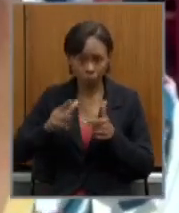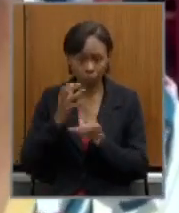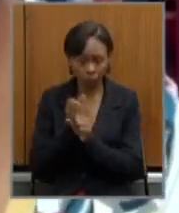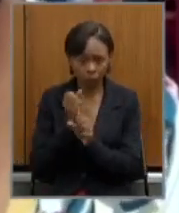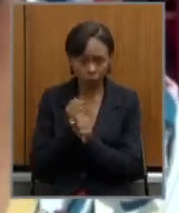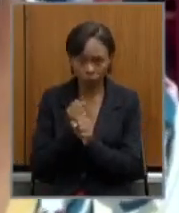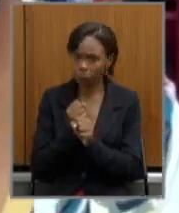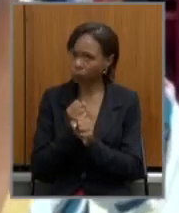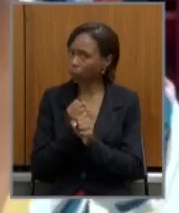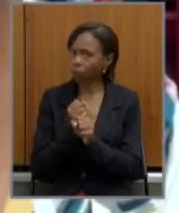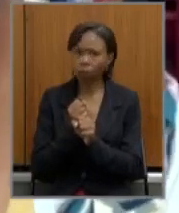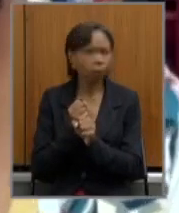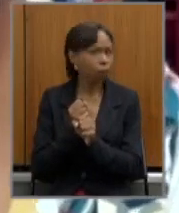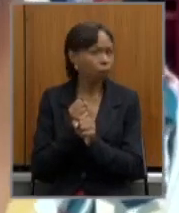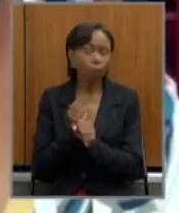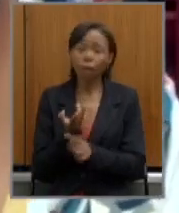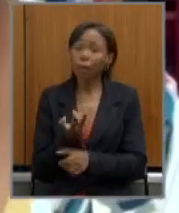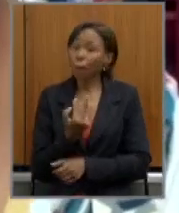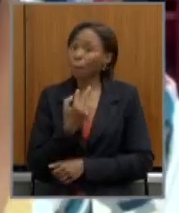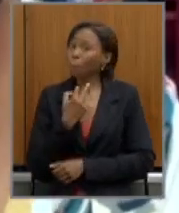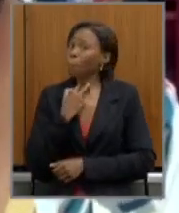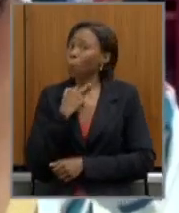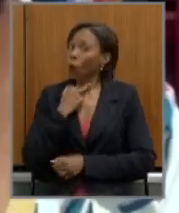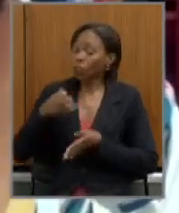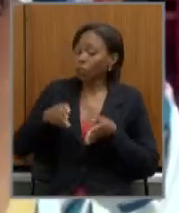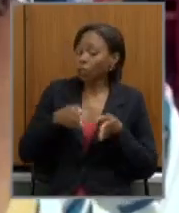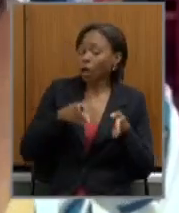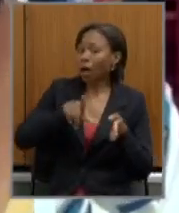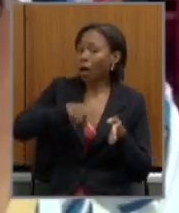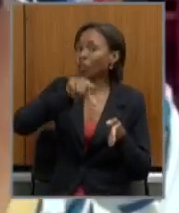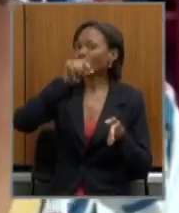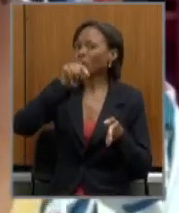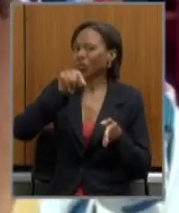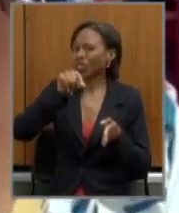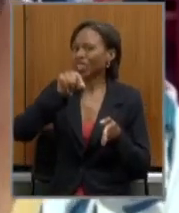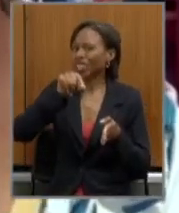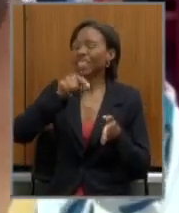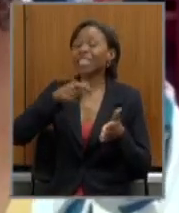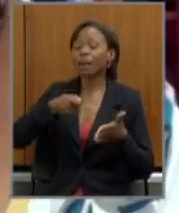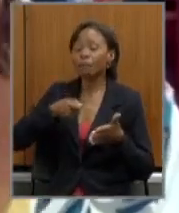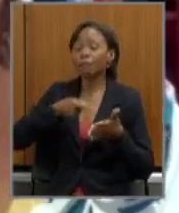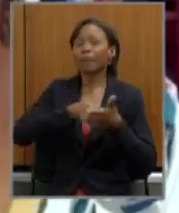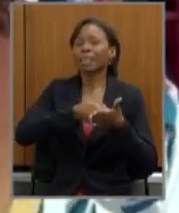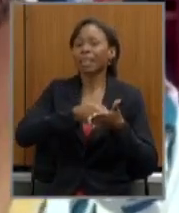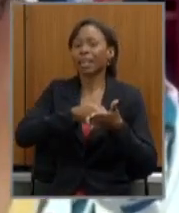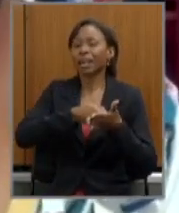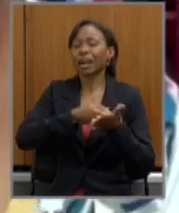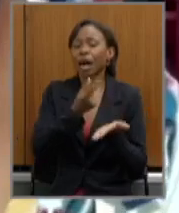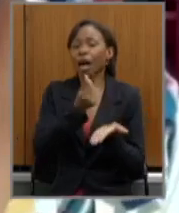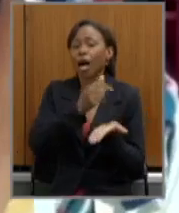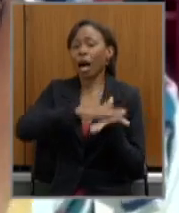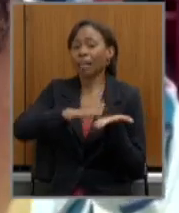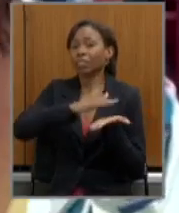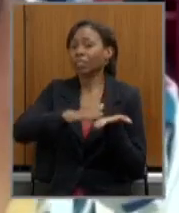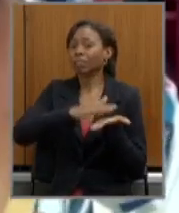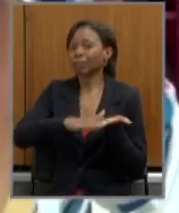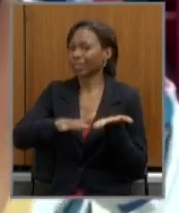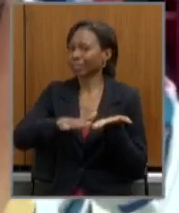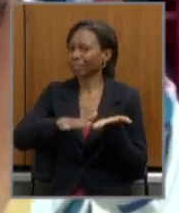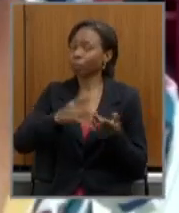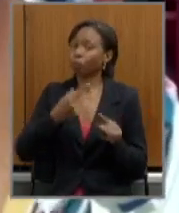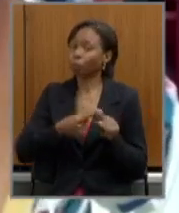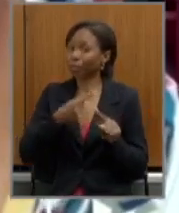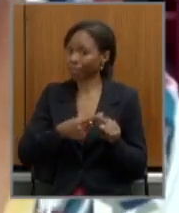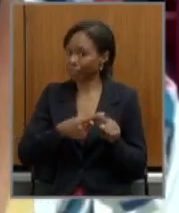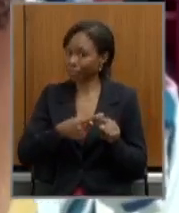a escolha de enfrentar as despesas porque geralmente isso sempre significa